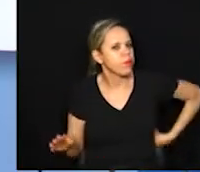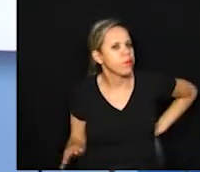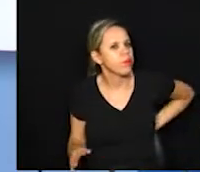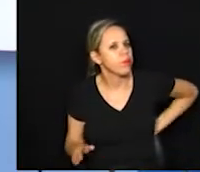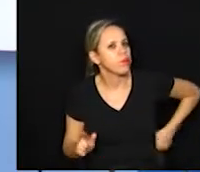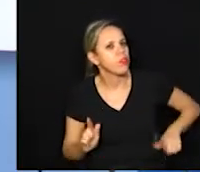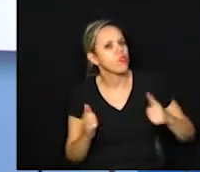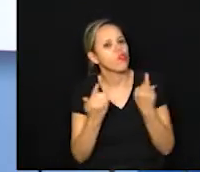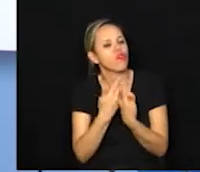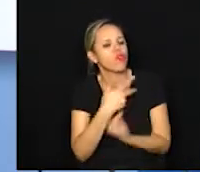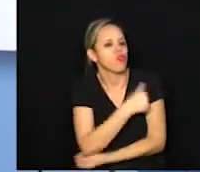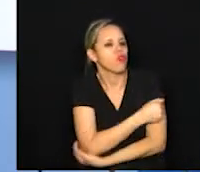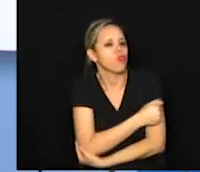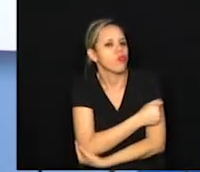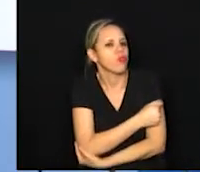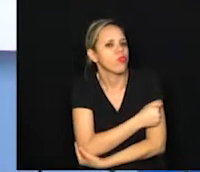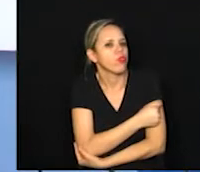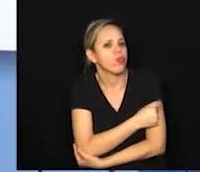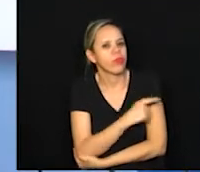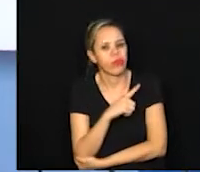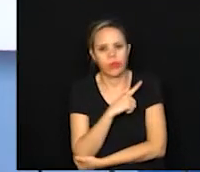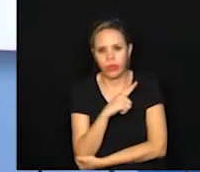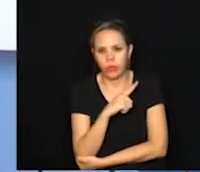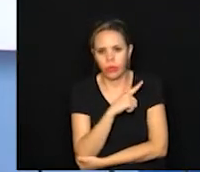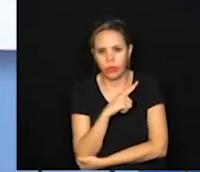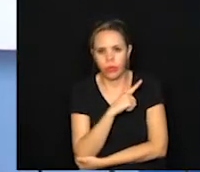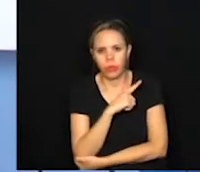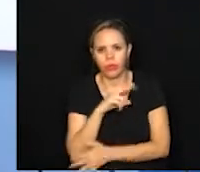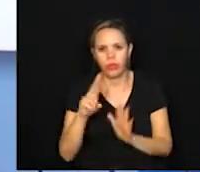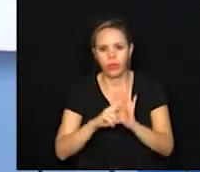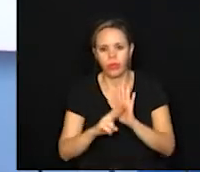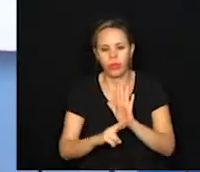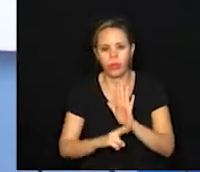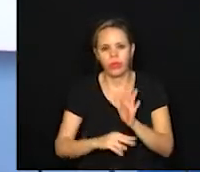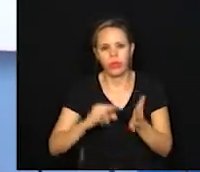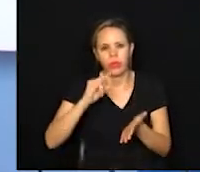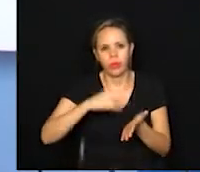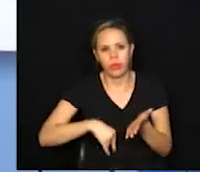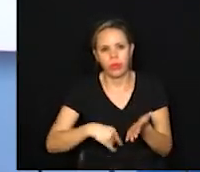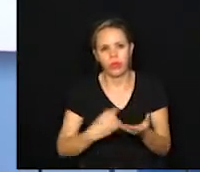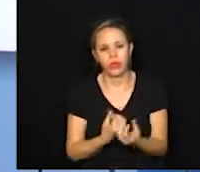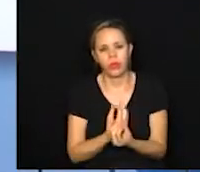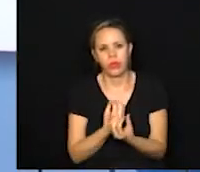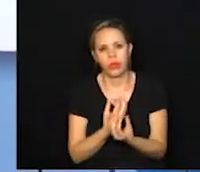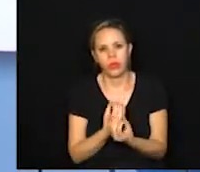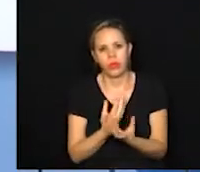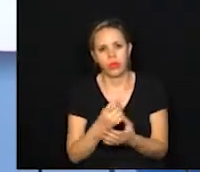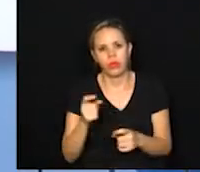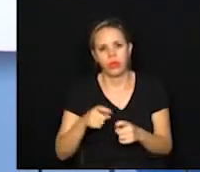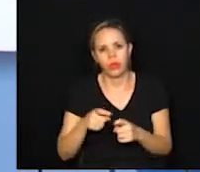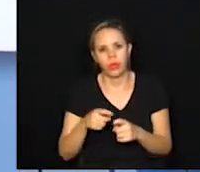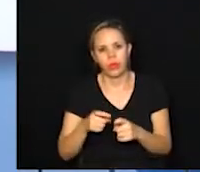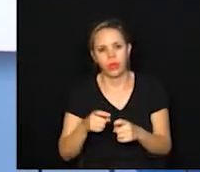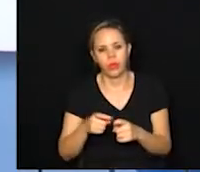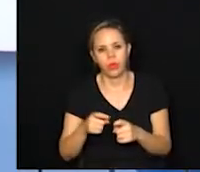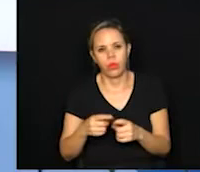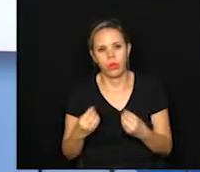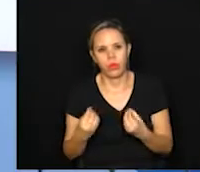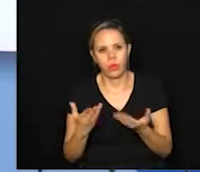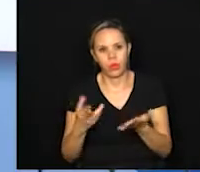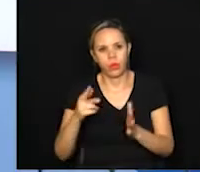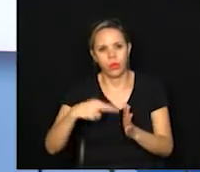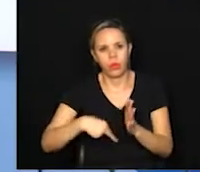esse grupo a vacinação, existe lá um protocolo, formulário em que os dados desse médico que deu essa